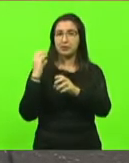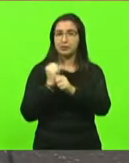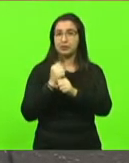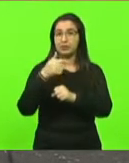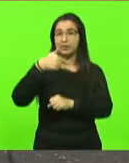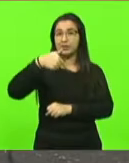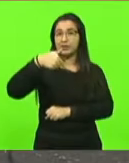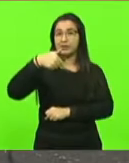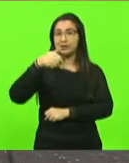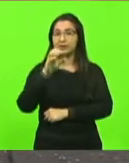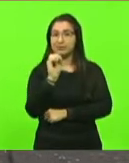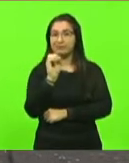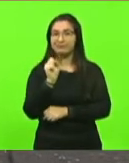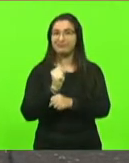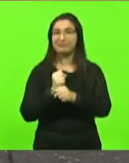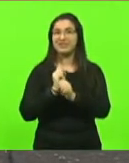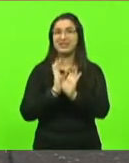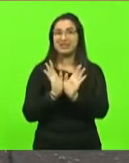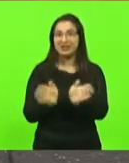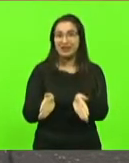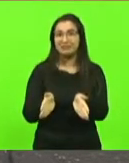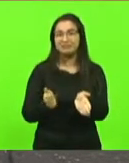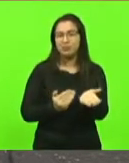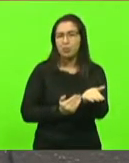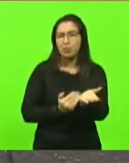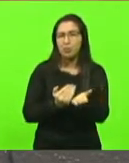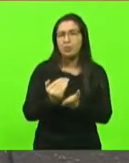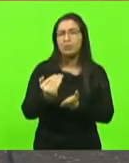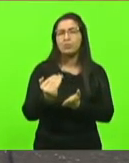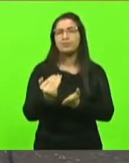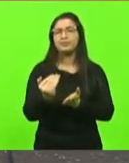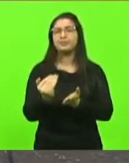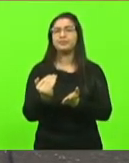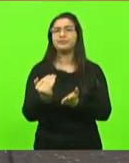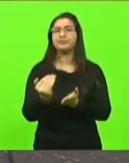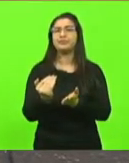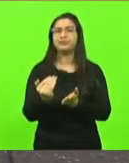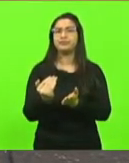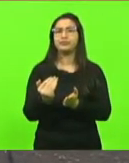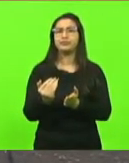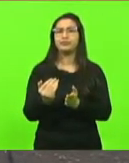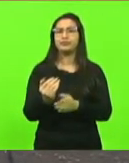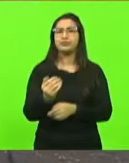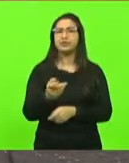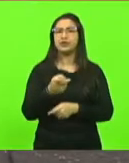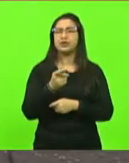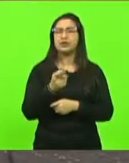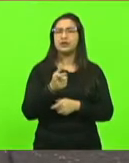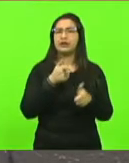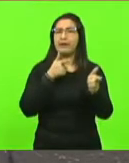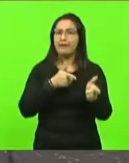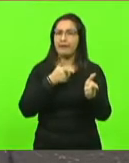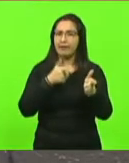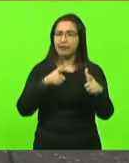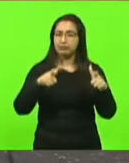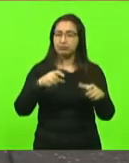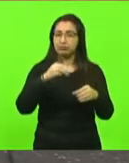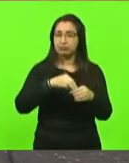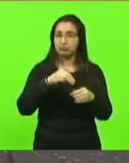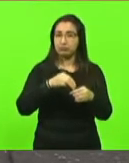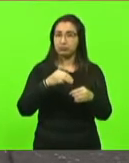e começou em Caçador, onde tem duas